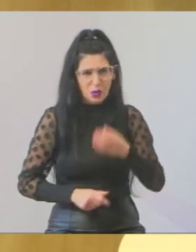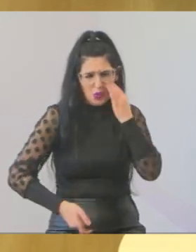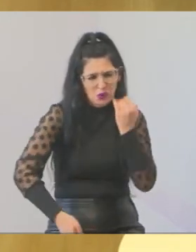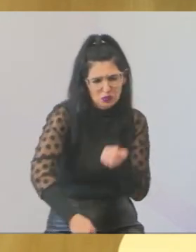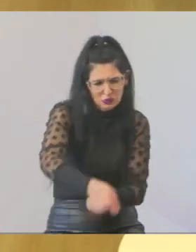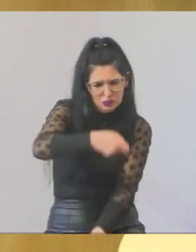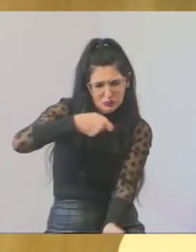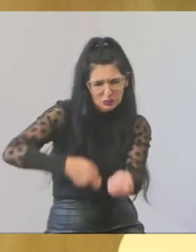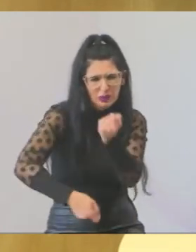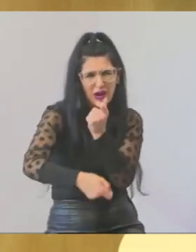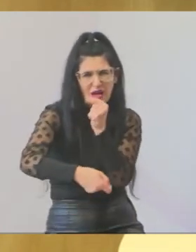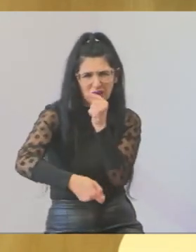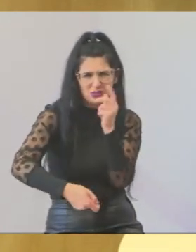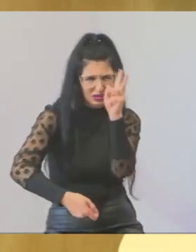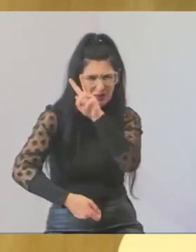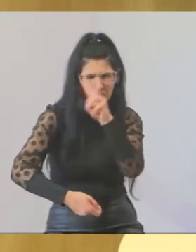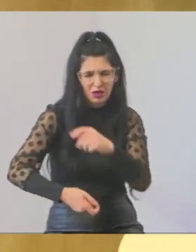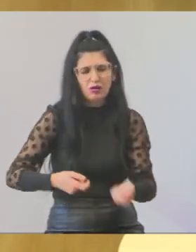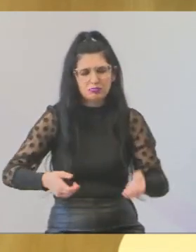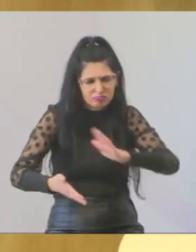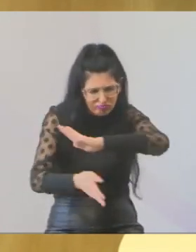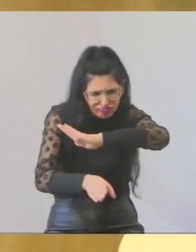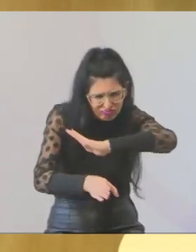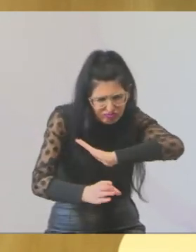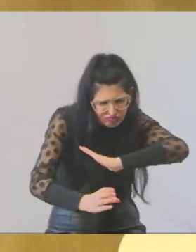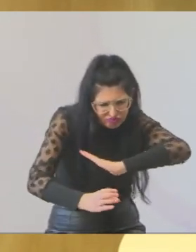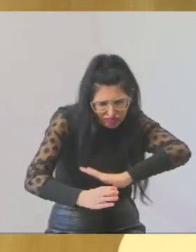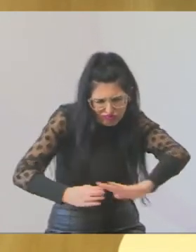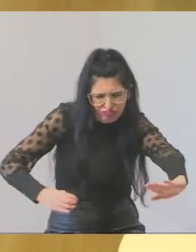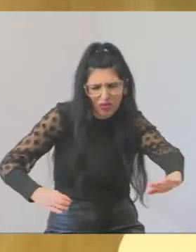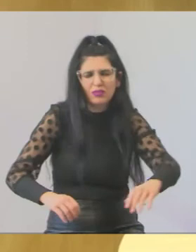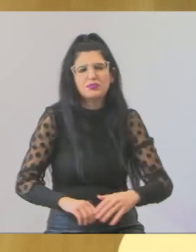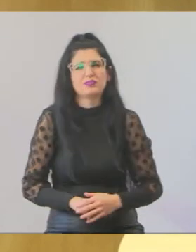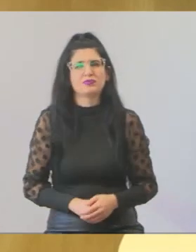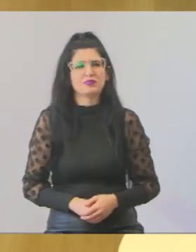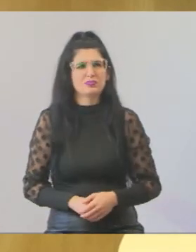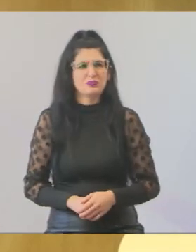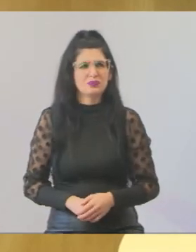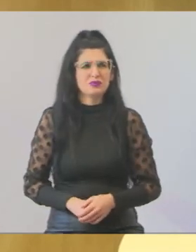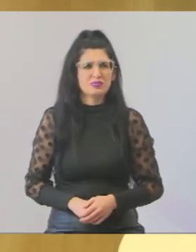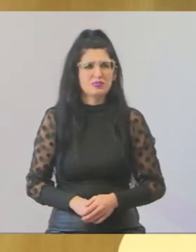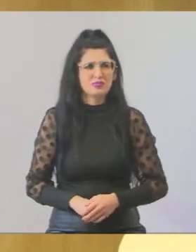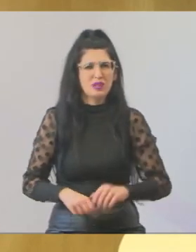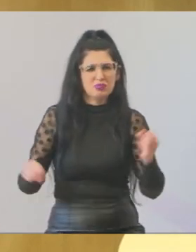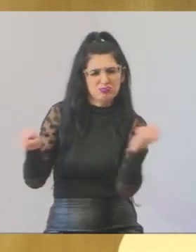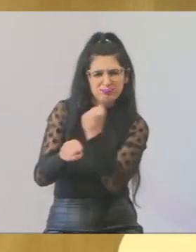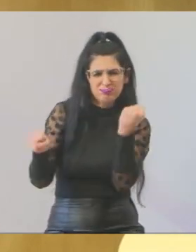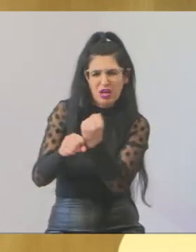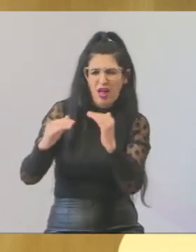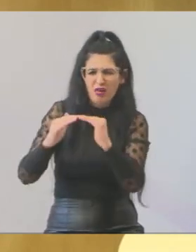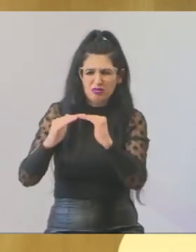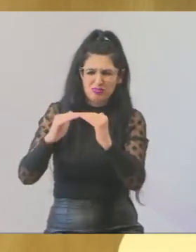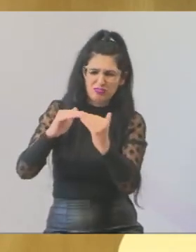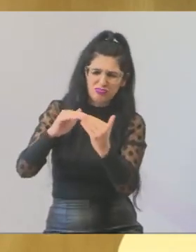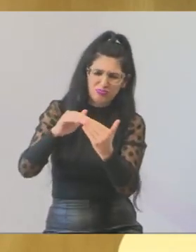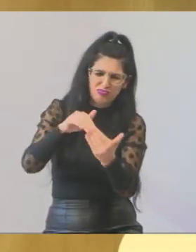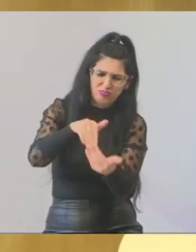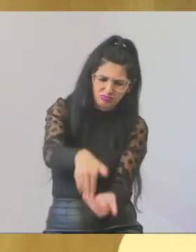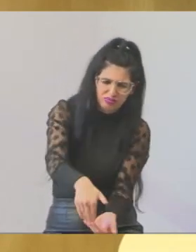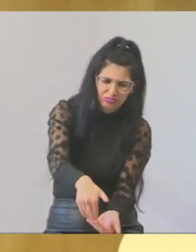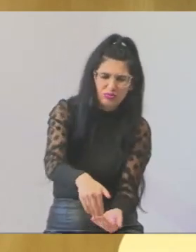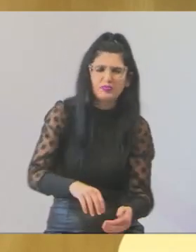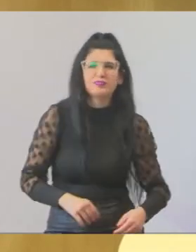gente aqui, o meio ambiente foi lá e tampava o poço, vieram desmontar, destruir a casinha, ficou aquela área ali, no final da São